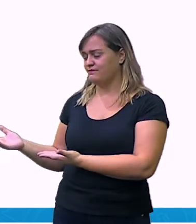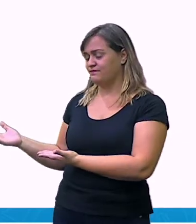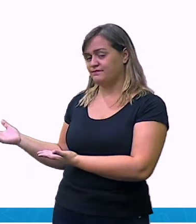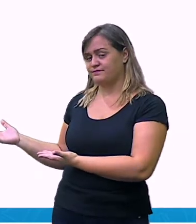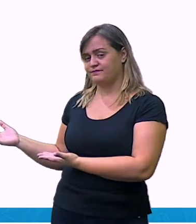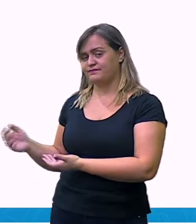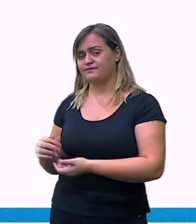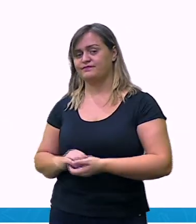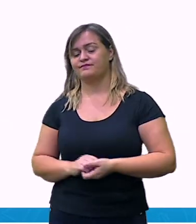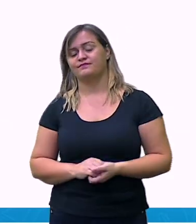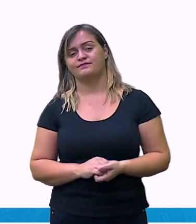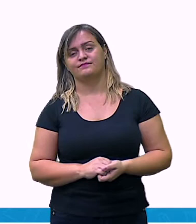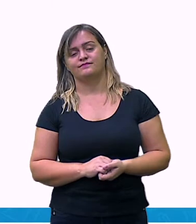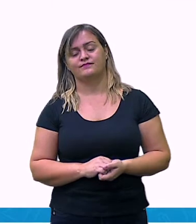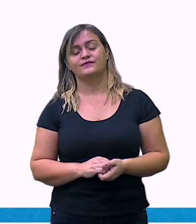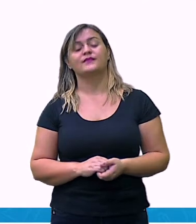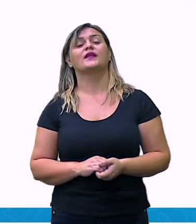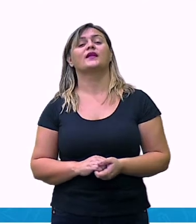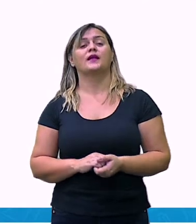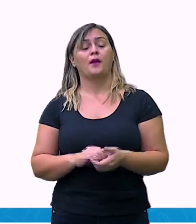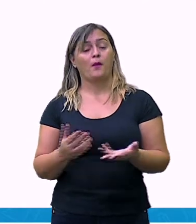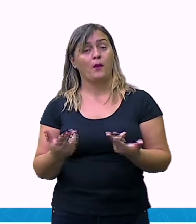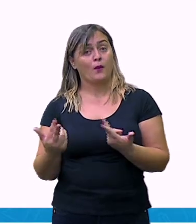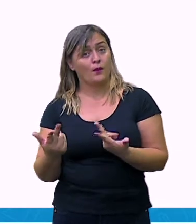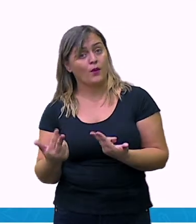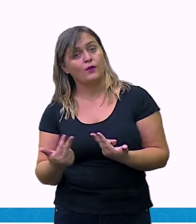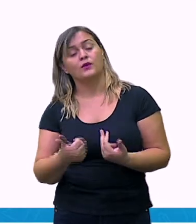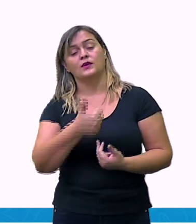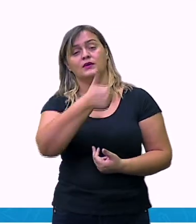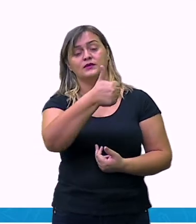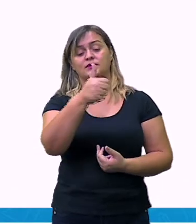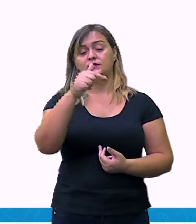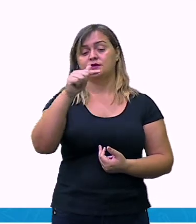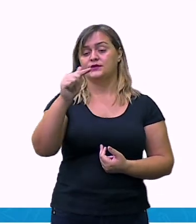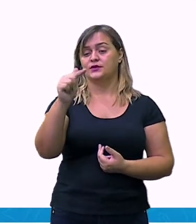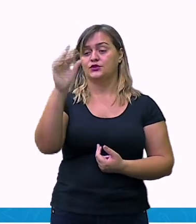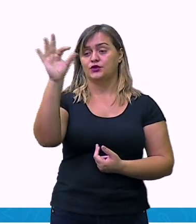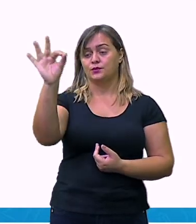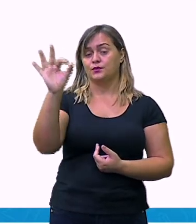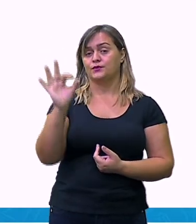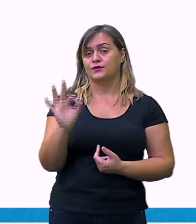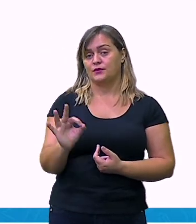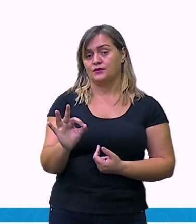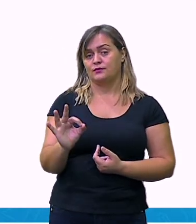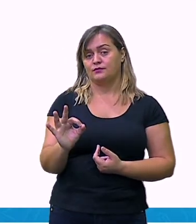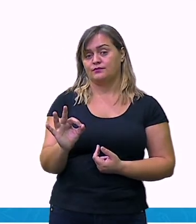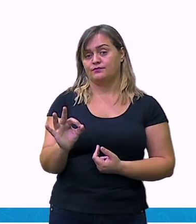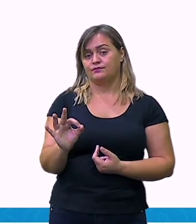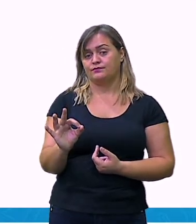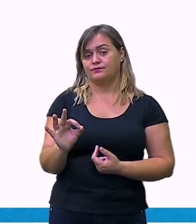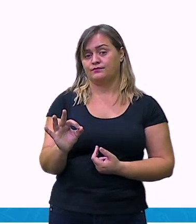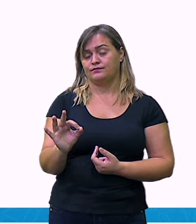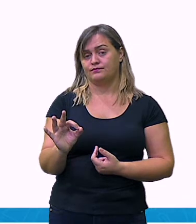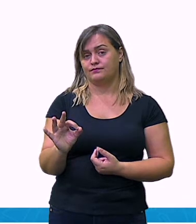17%. Por que mesmo, professora? Porque este sinal aqui